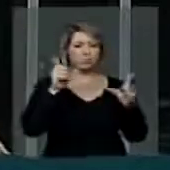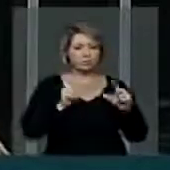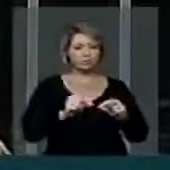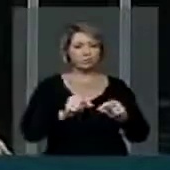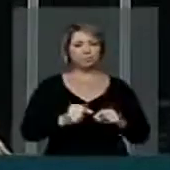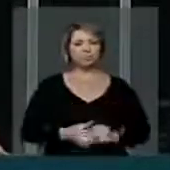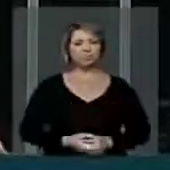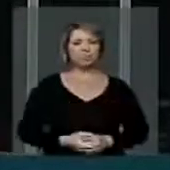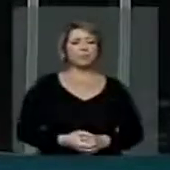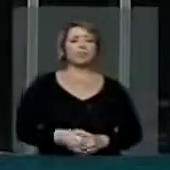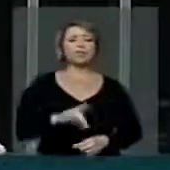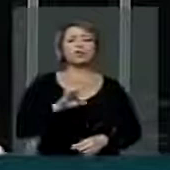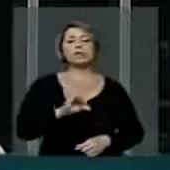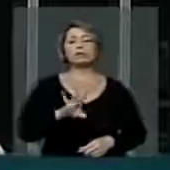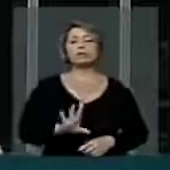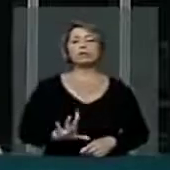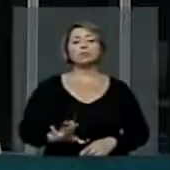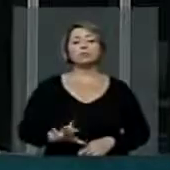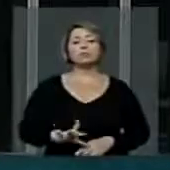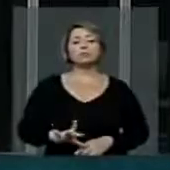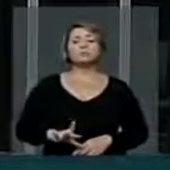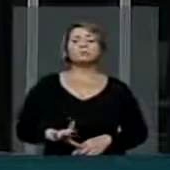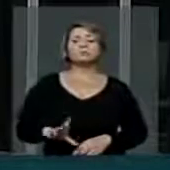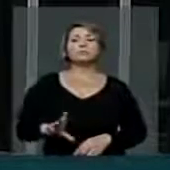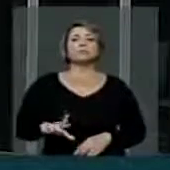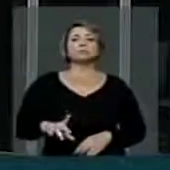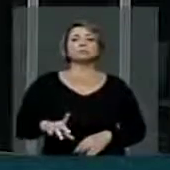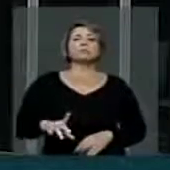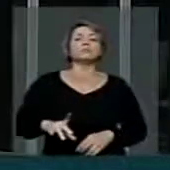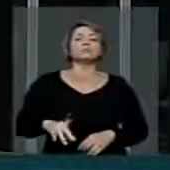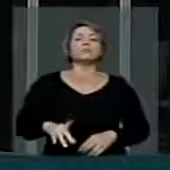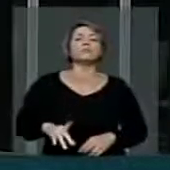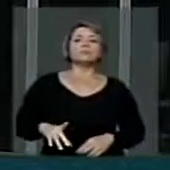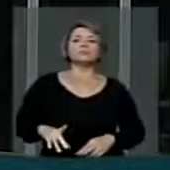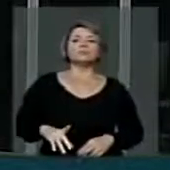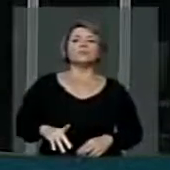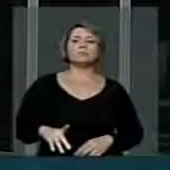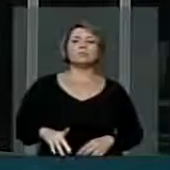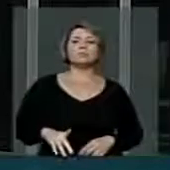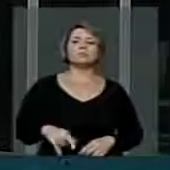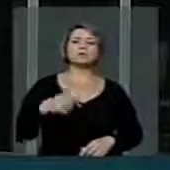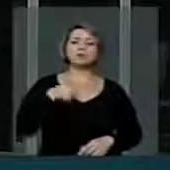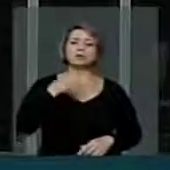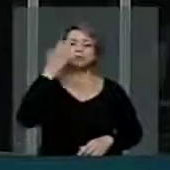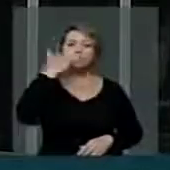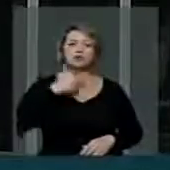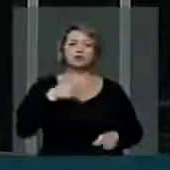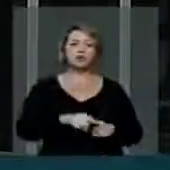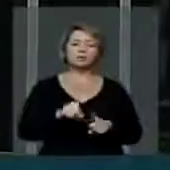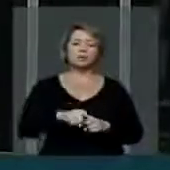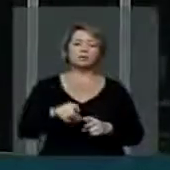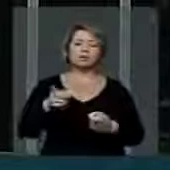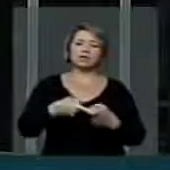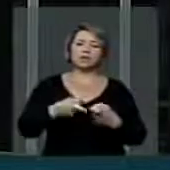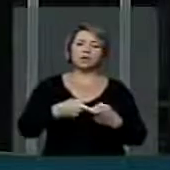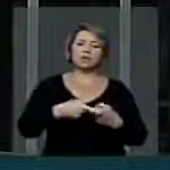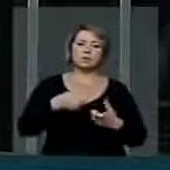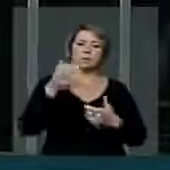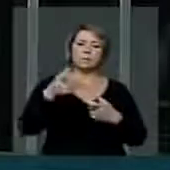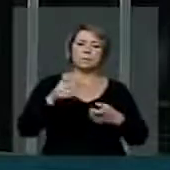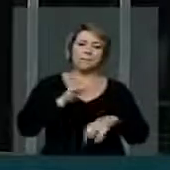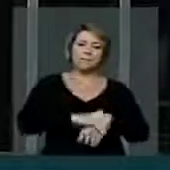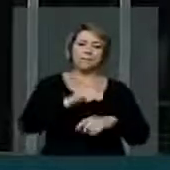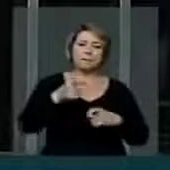obstrução, deputado. Então, só para concluir, Senhor Presidente, Então, fica o registro dos médicos estrangeiros, fica vinculados